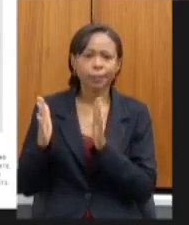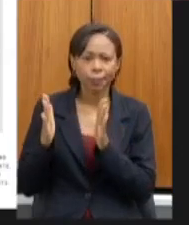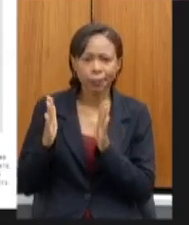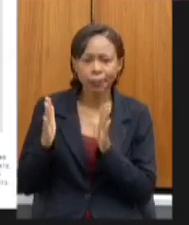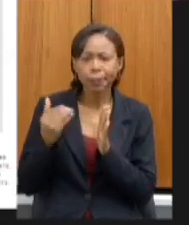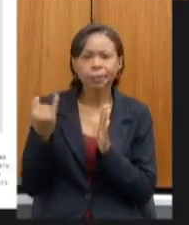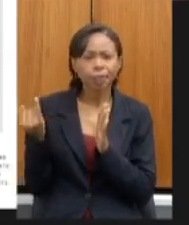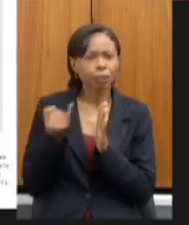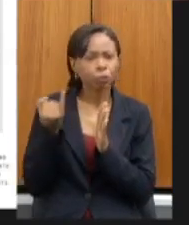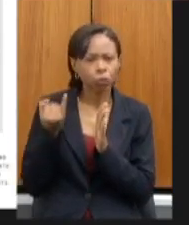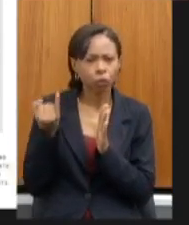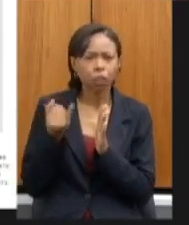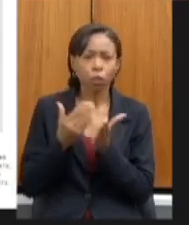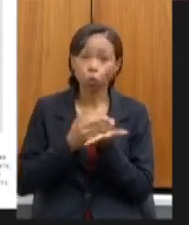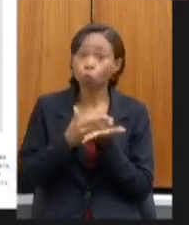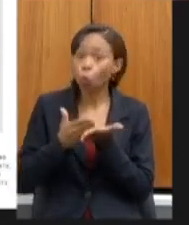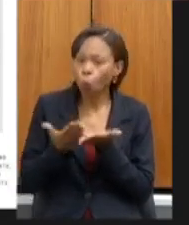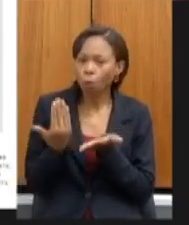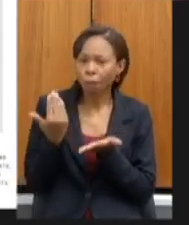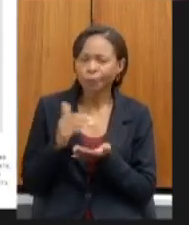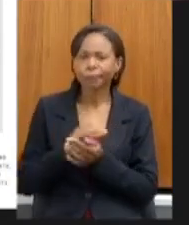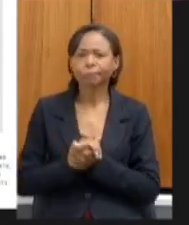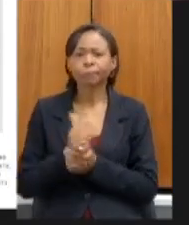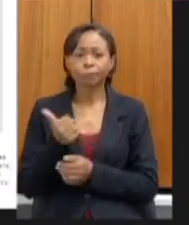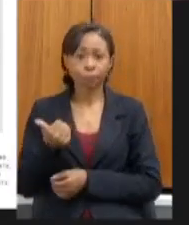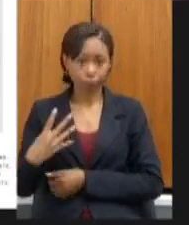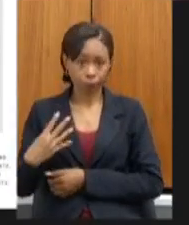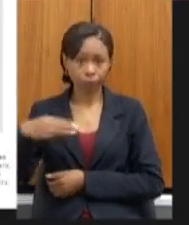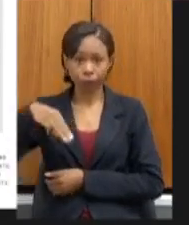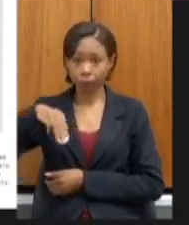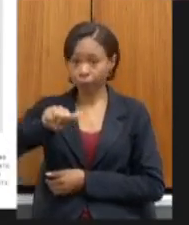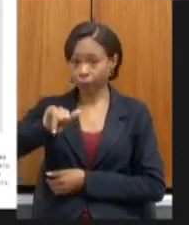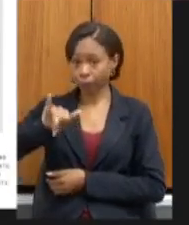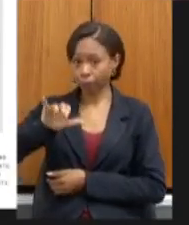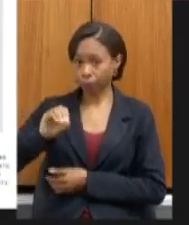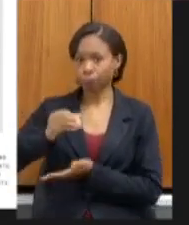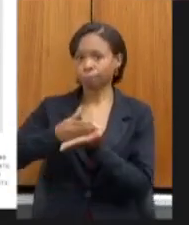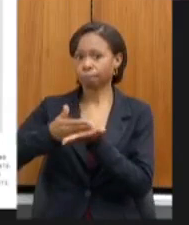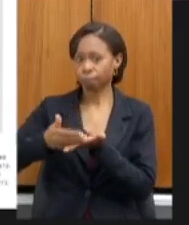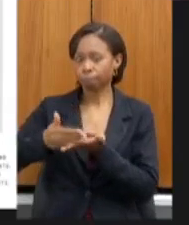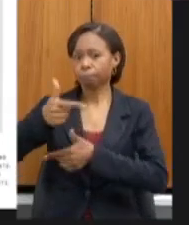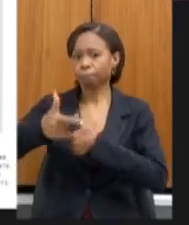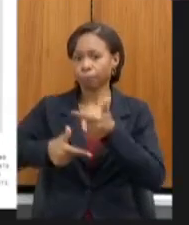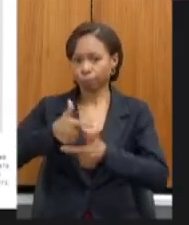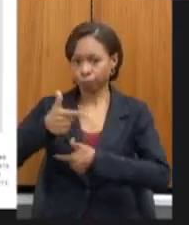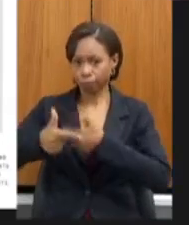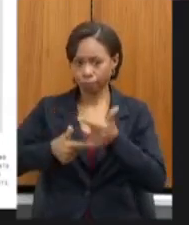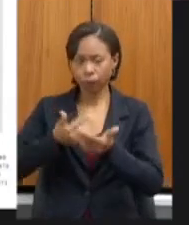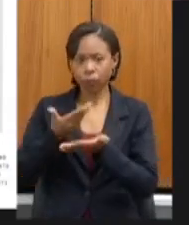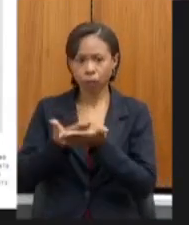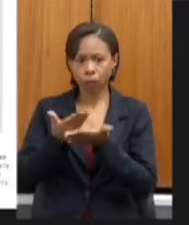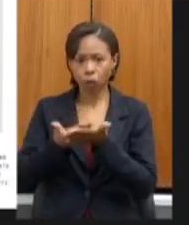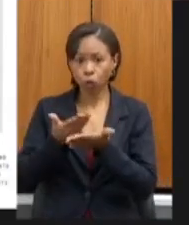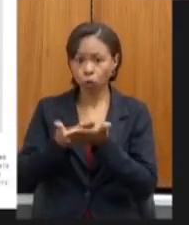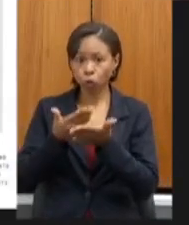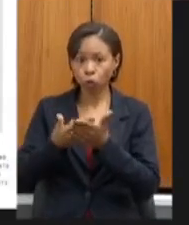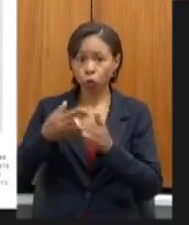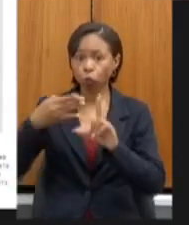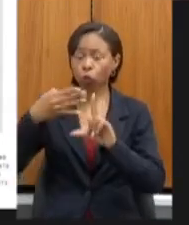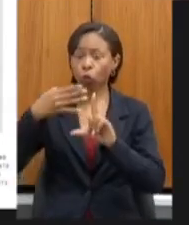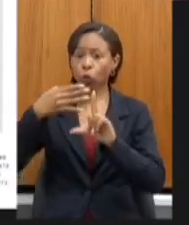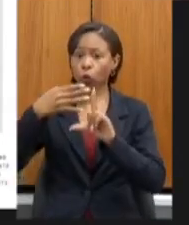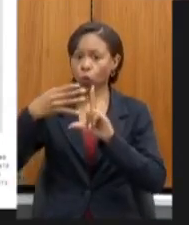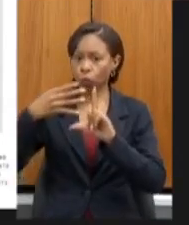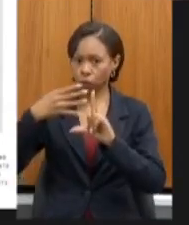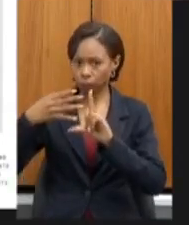início desse processo. No dia 14 de maio tivemos o início das atividades no regime de estudos não presencial pelos professores